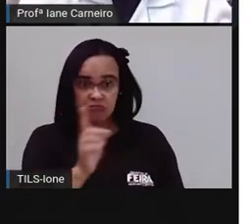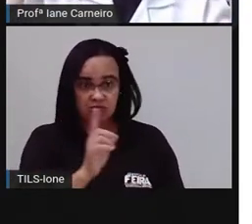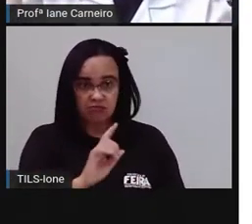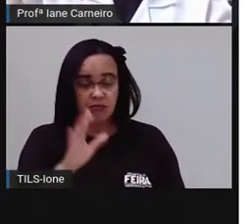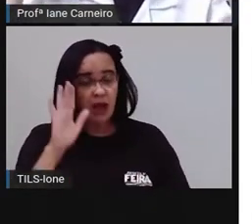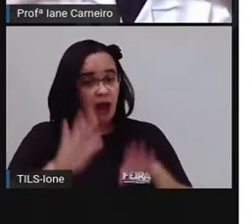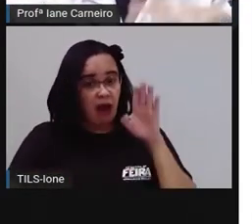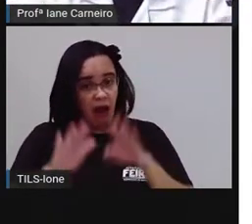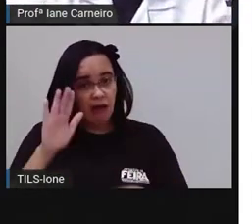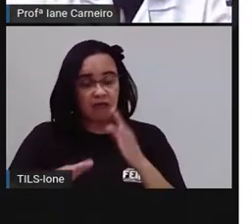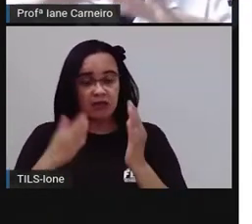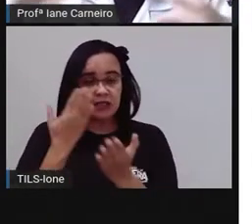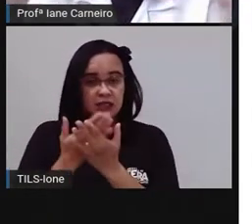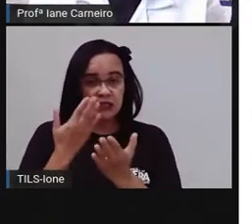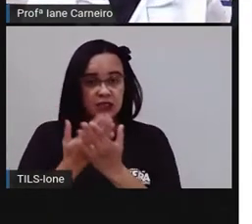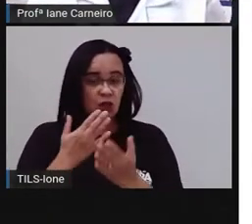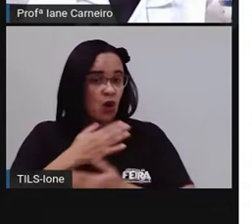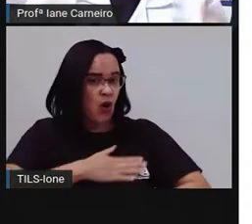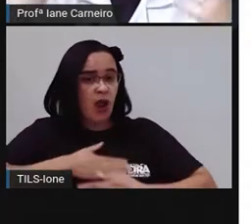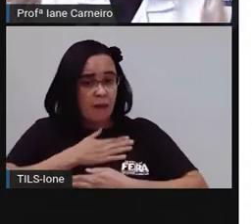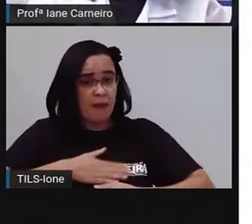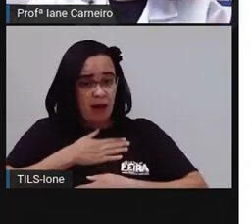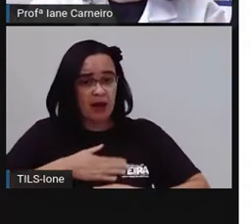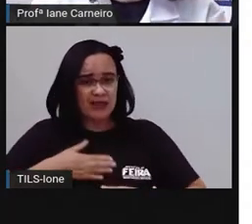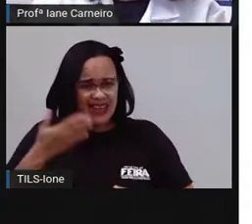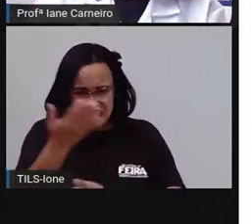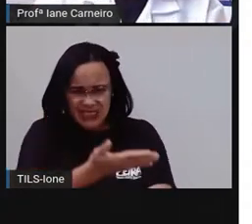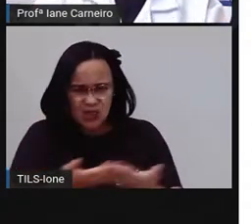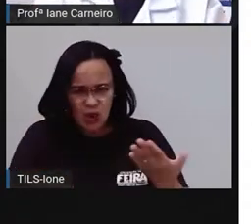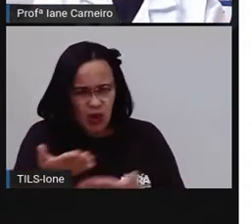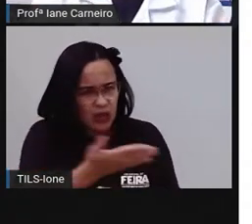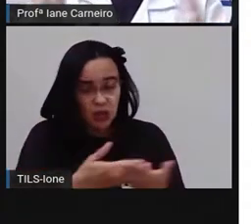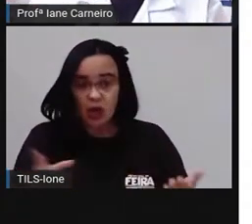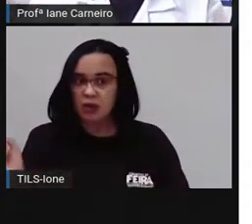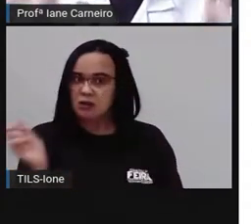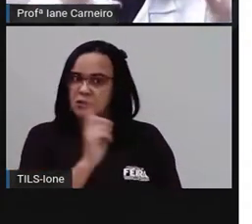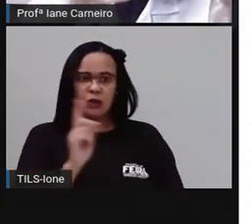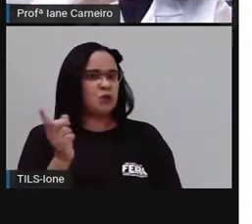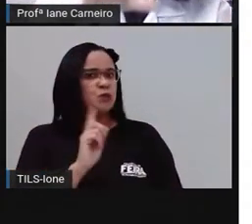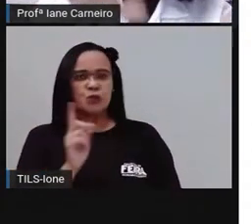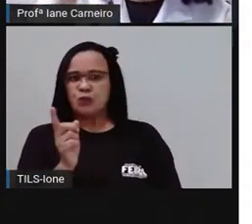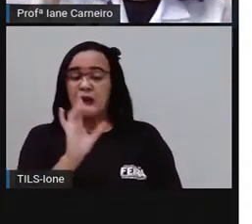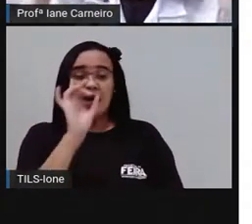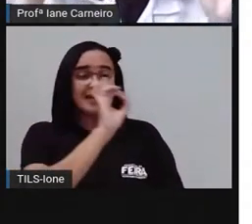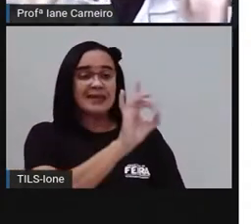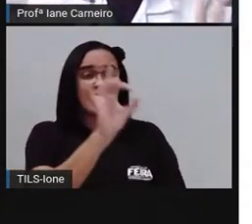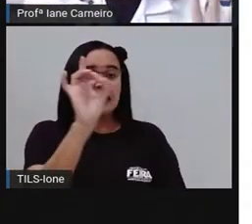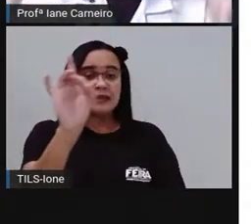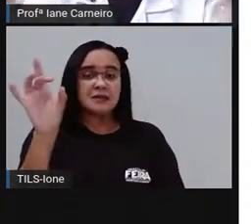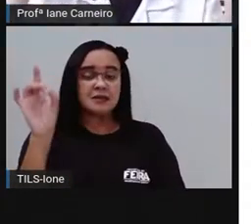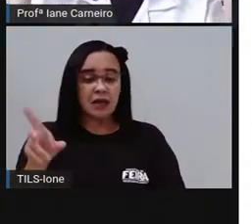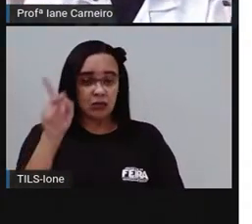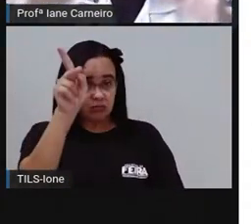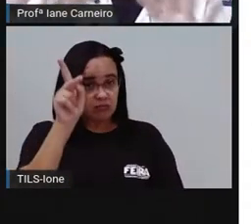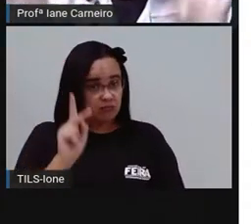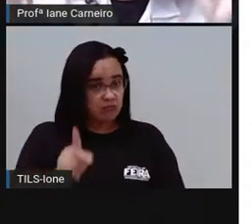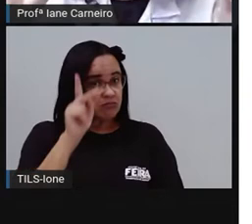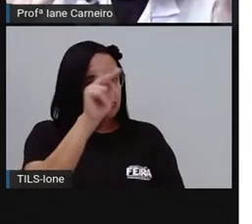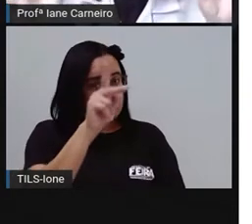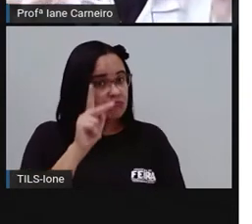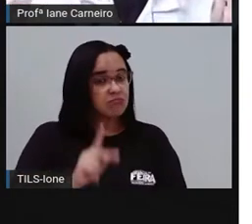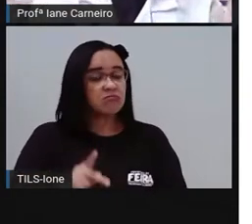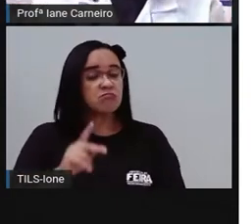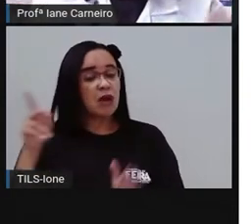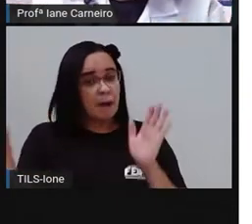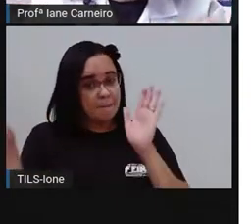o banho, iam pentear o cabelo e ficava aquele troca-troca. Não é recomendado isso. É recomendado que cada um leve a sua escovinha, penteie o seu